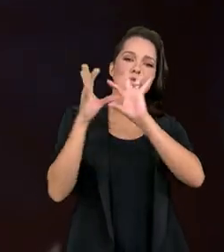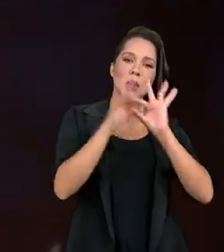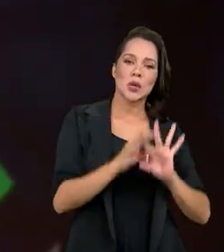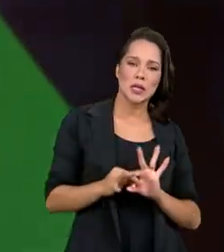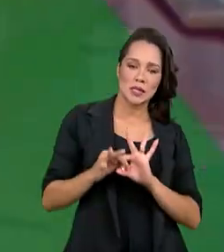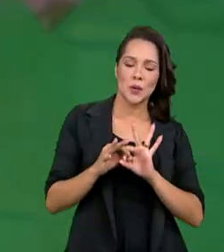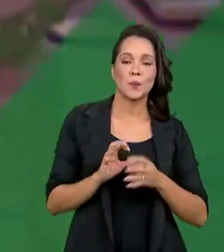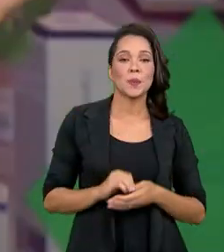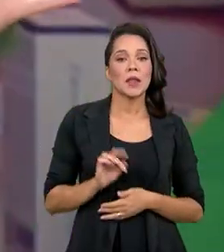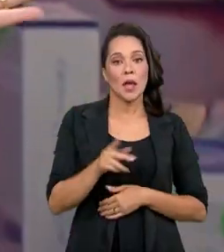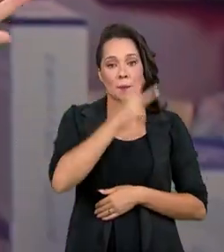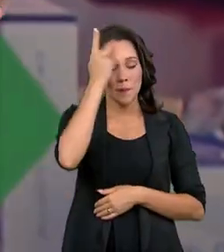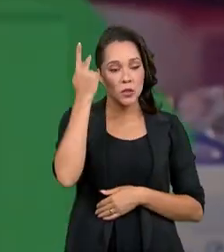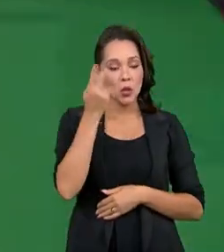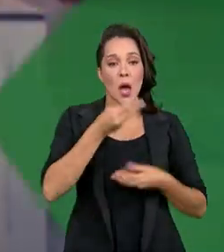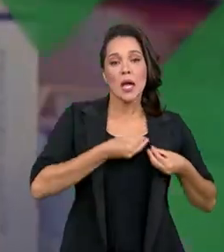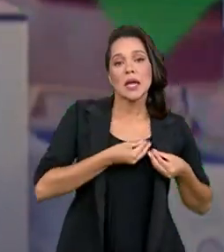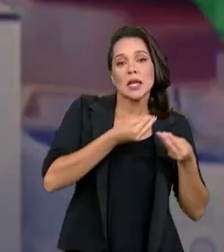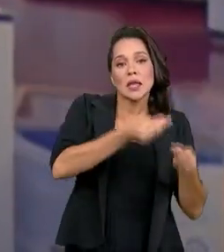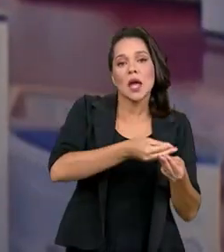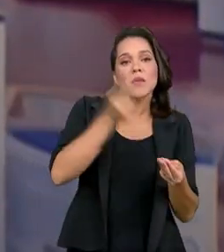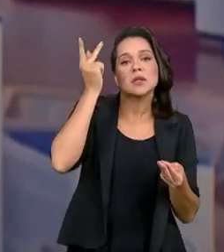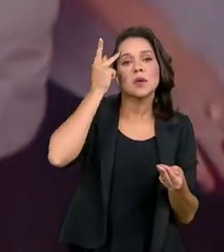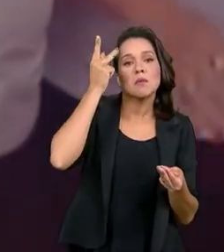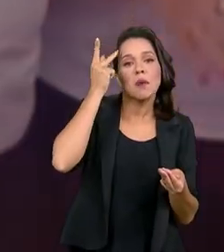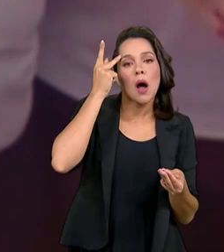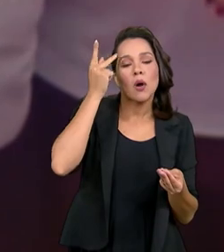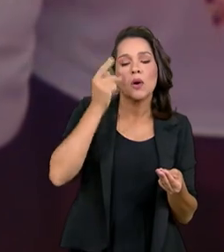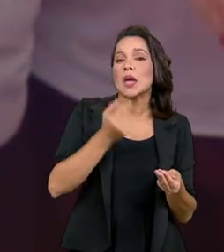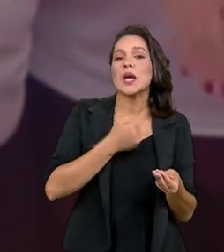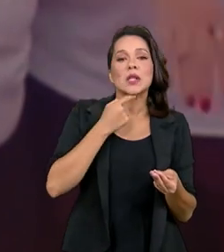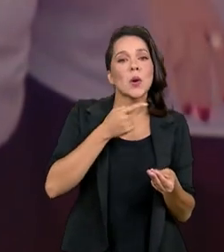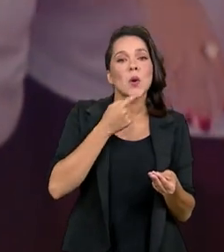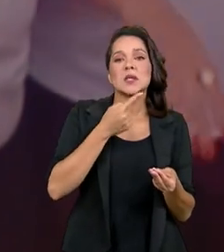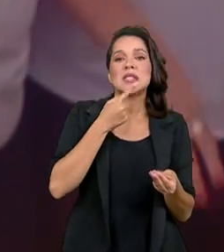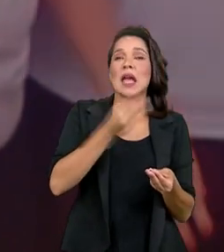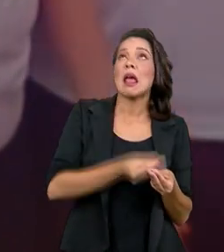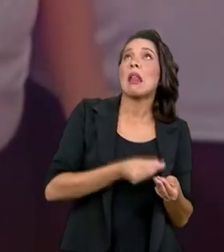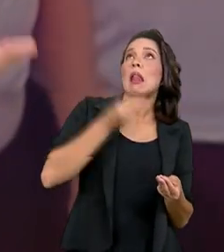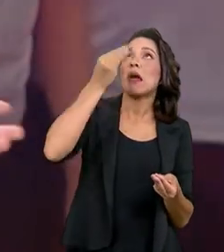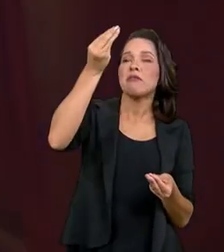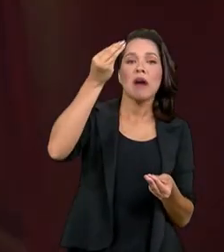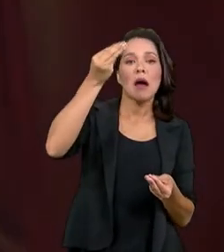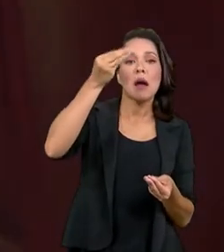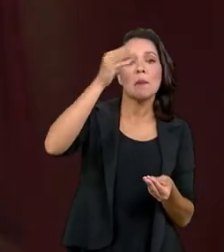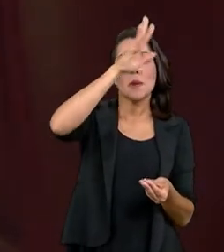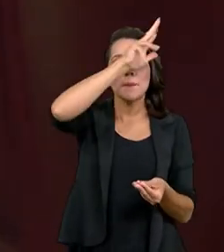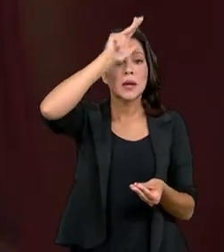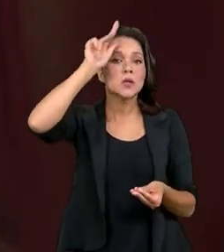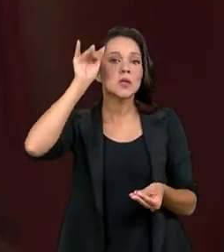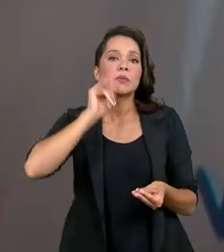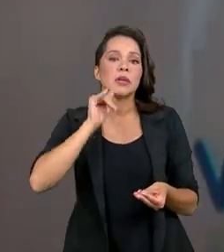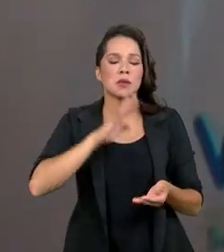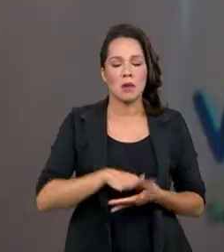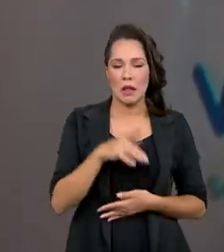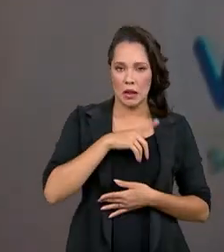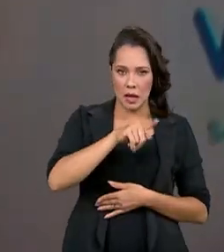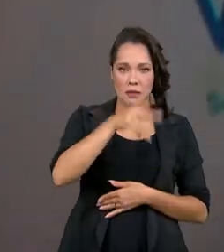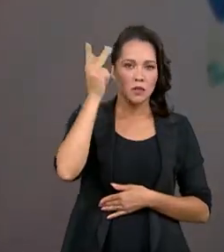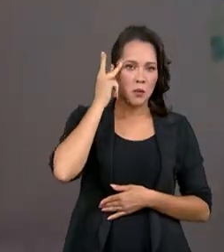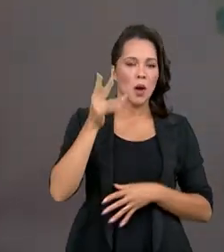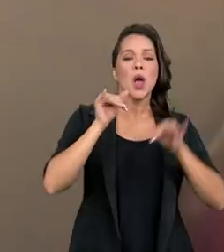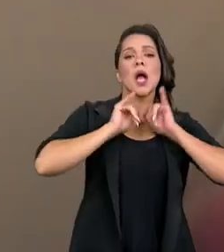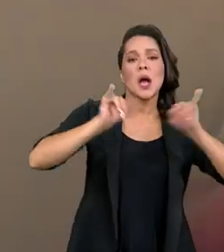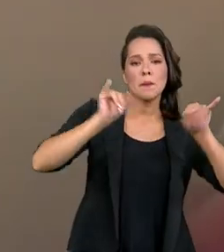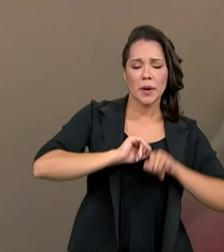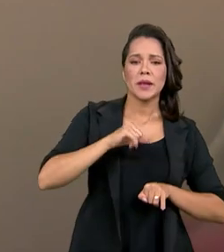entre quem doou em São Paulo, por exemplo, e não tem estrutura, uma campanha em São Paulo, por exemplo, que foi feita, mas